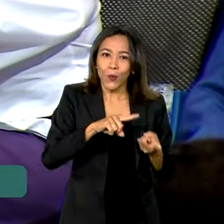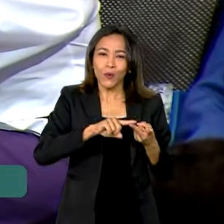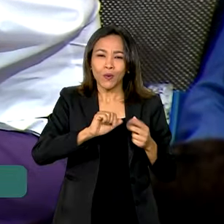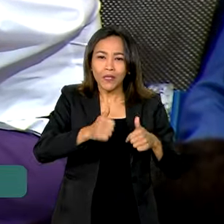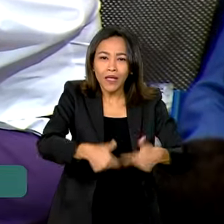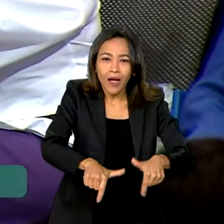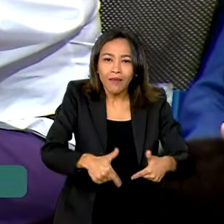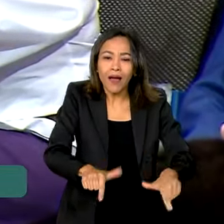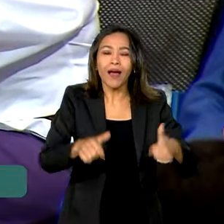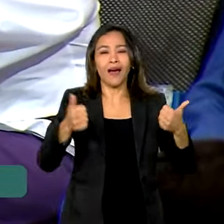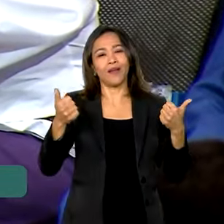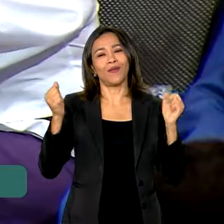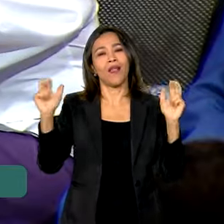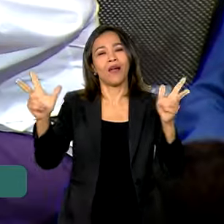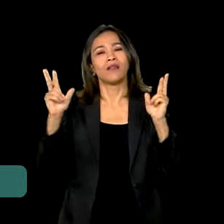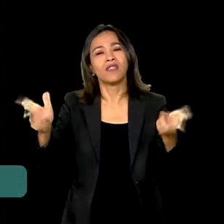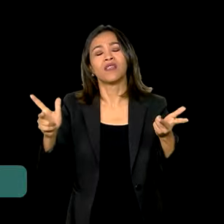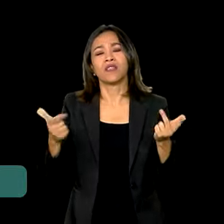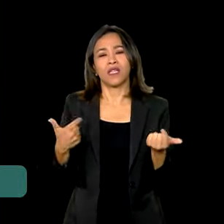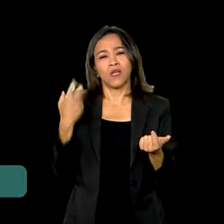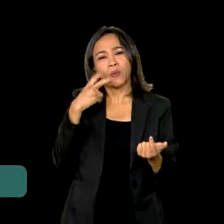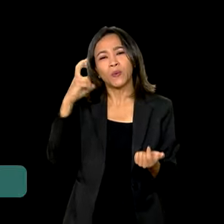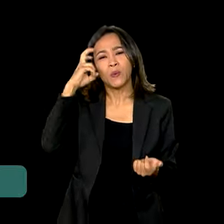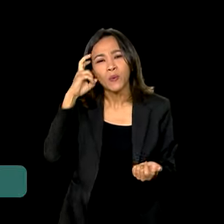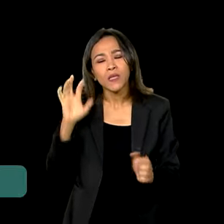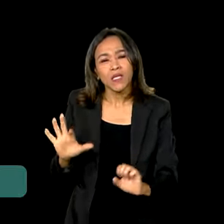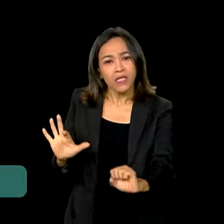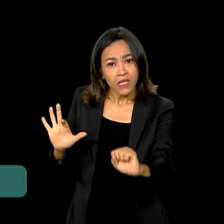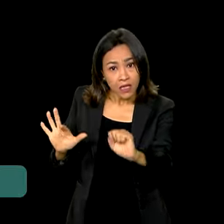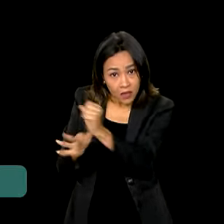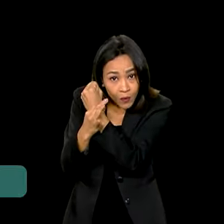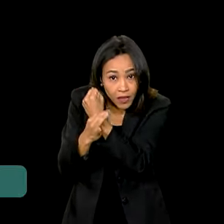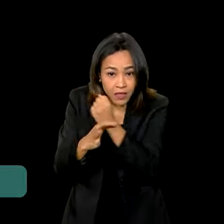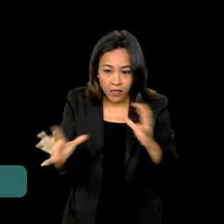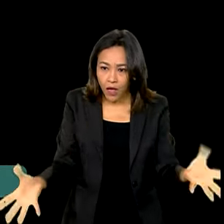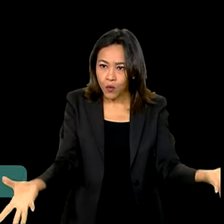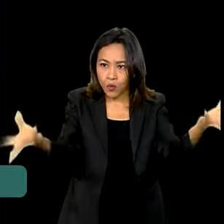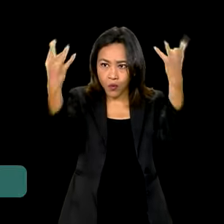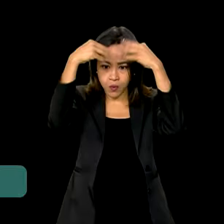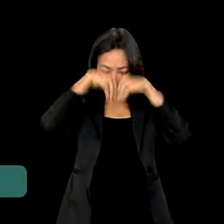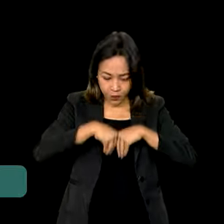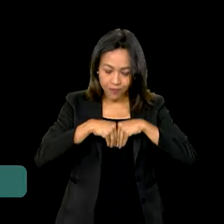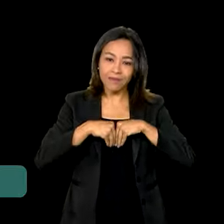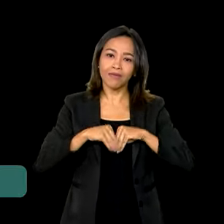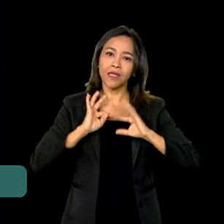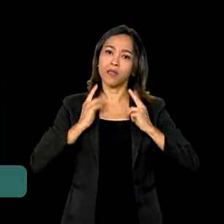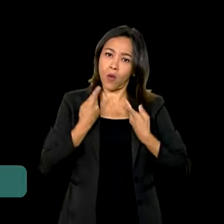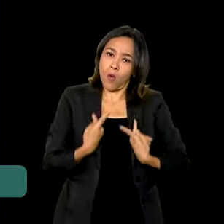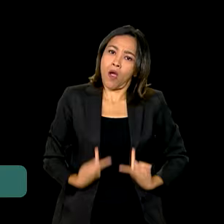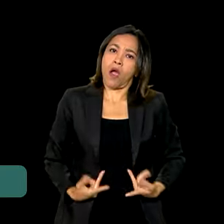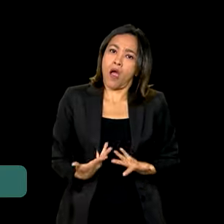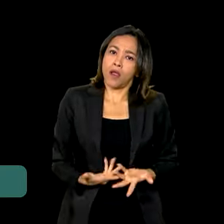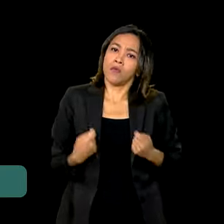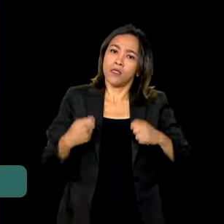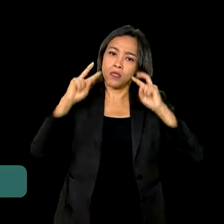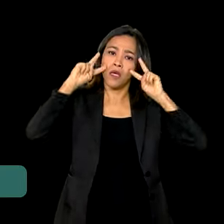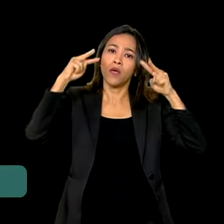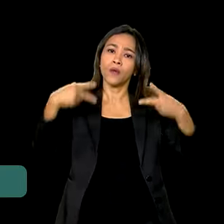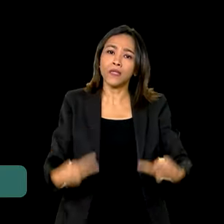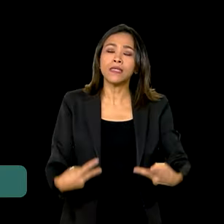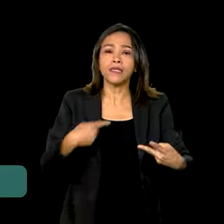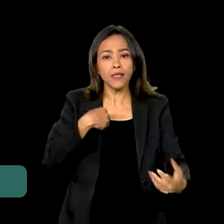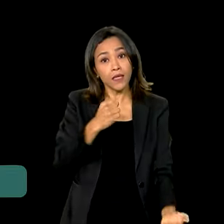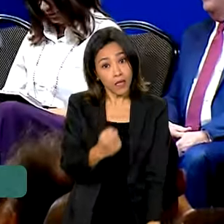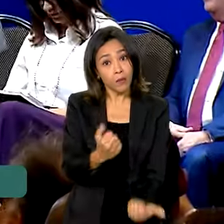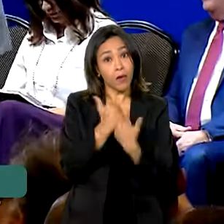lazer, o esporte, a cultura, a segurança, compõem essa integralidade da dimensão humana que precisa ser reconhecida e apoiada